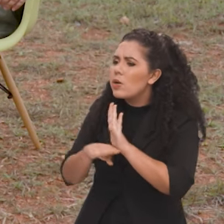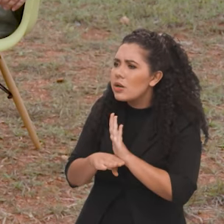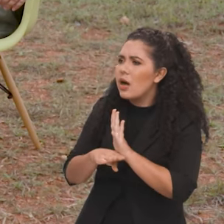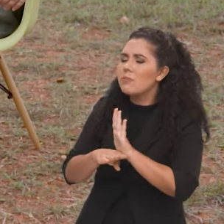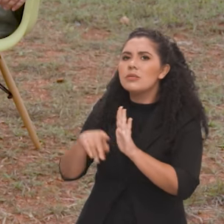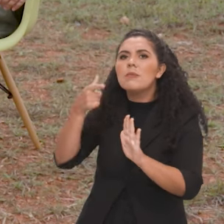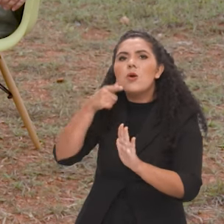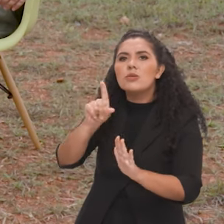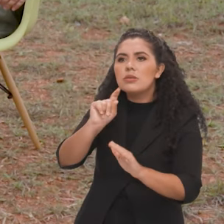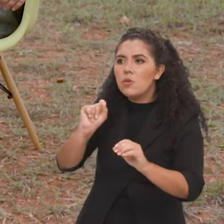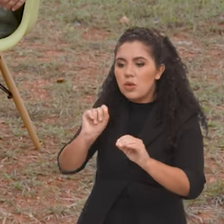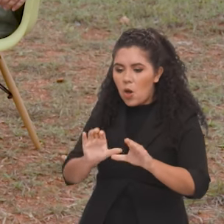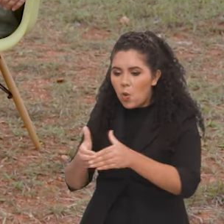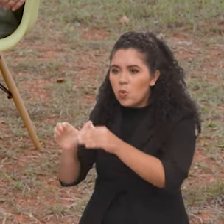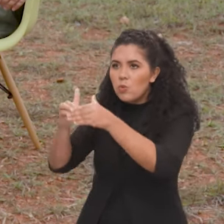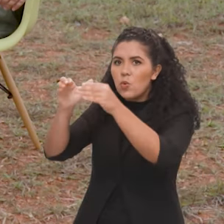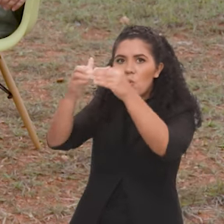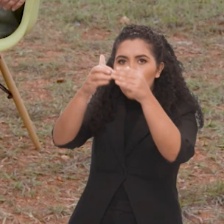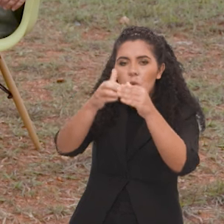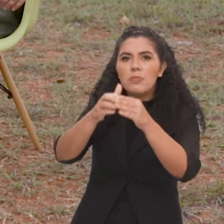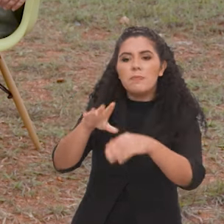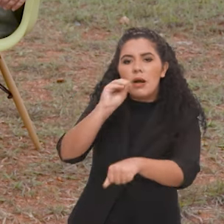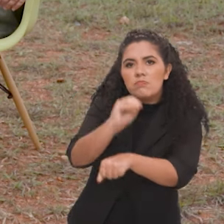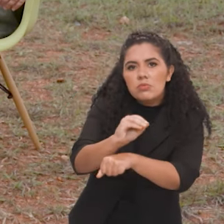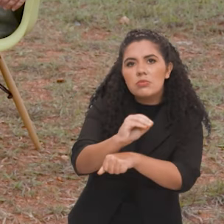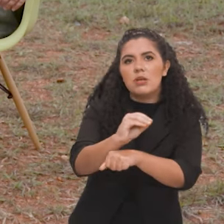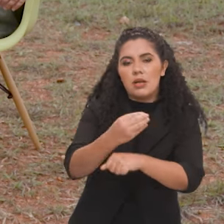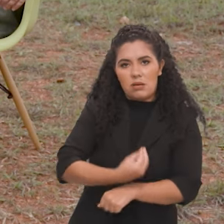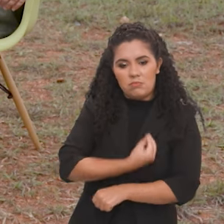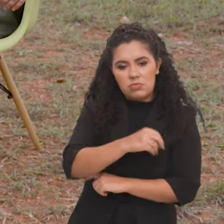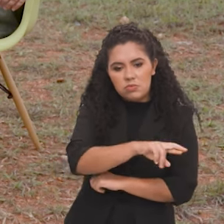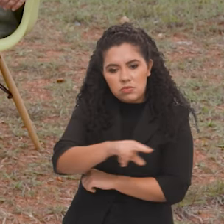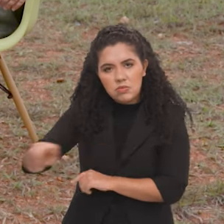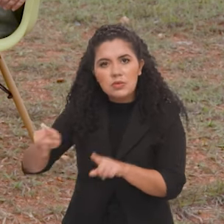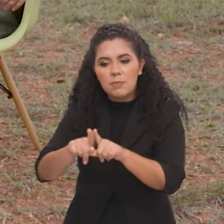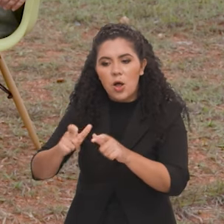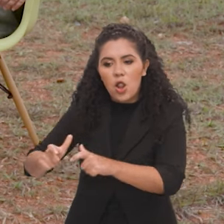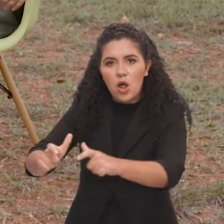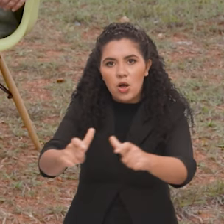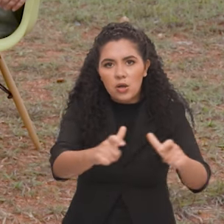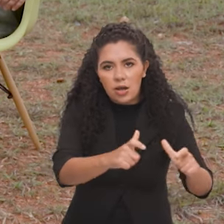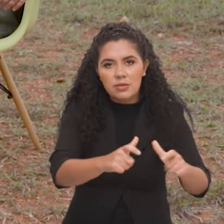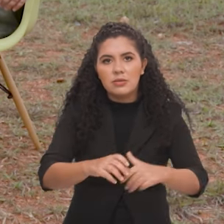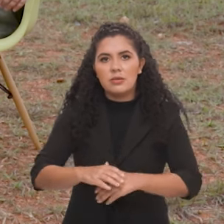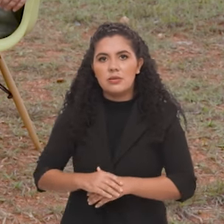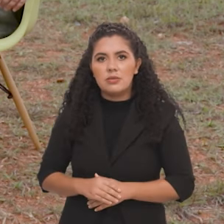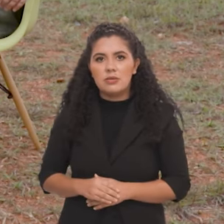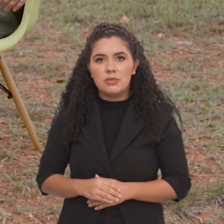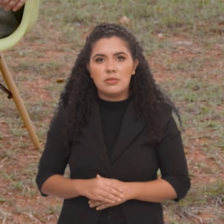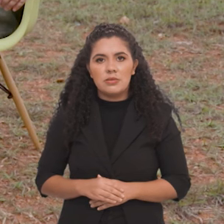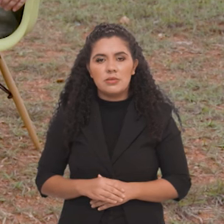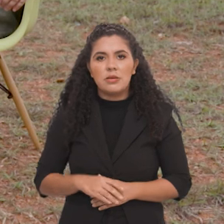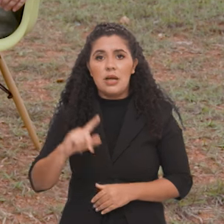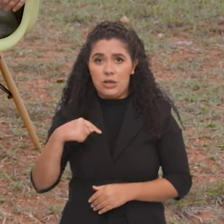envolver comunidades locais na conservação da biodiversidade e no manejo dessas áreas protegidas? É, nós temos um